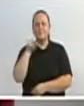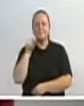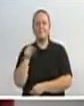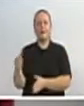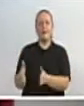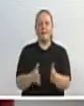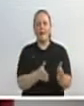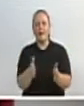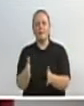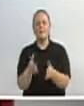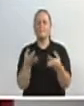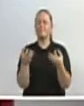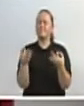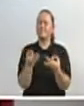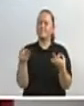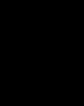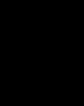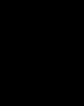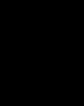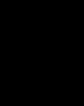senhores. Na tarde de hoje, serei isso.